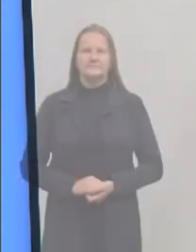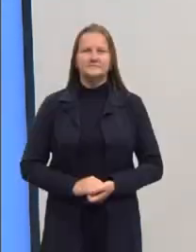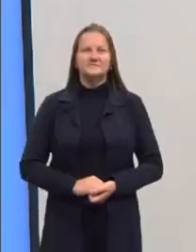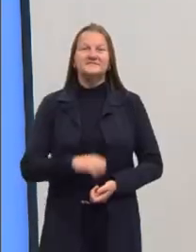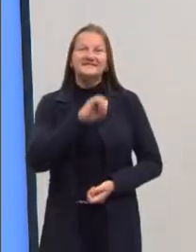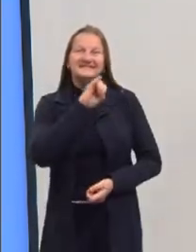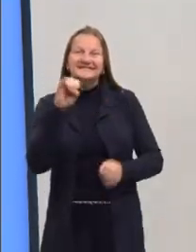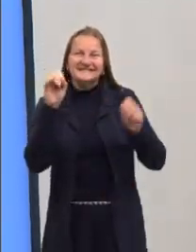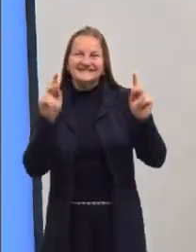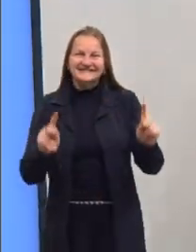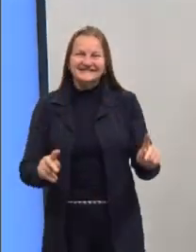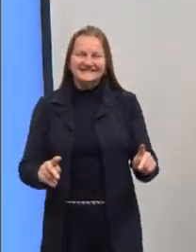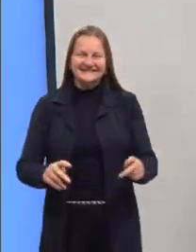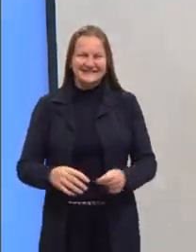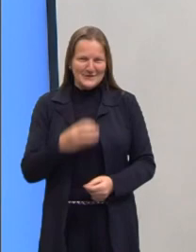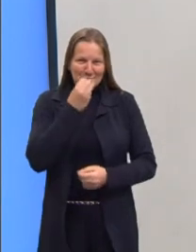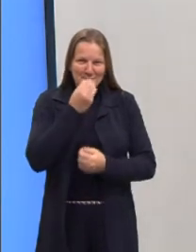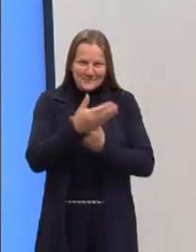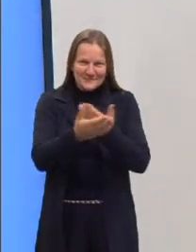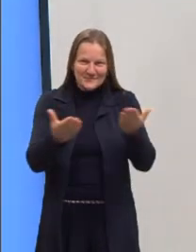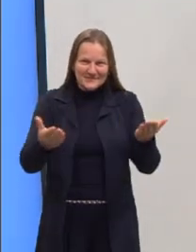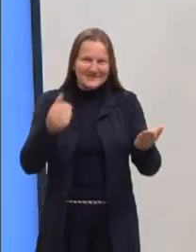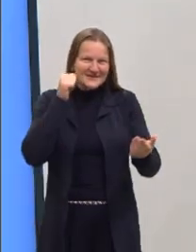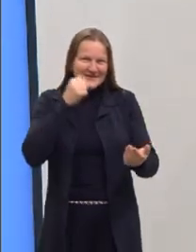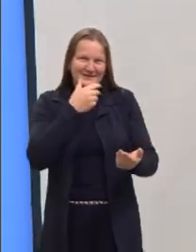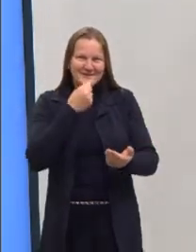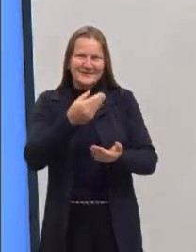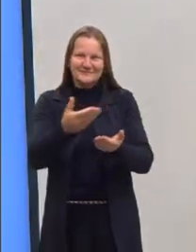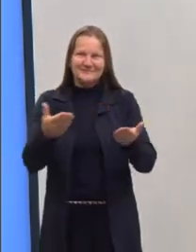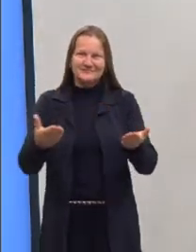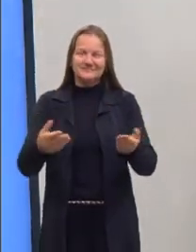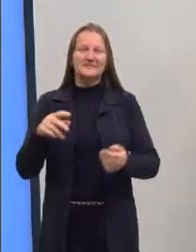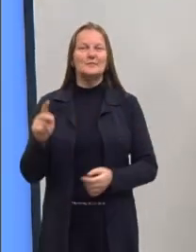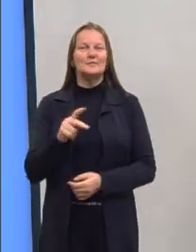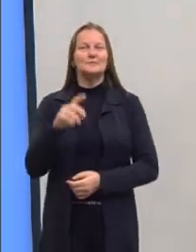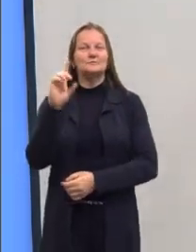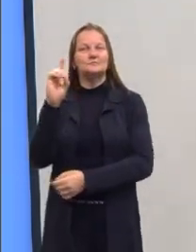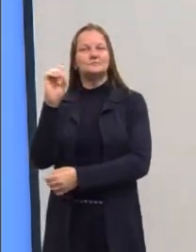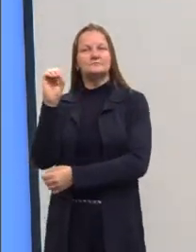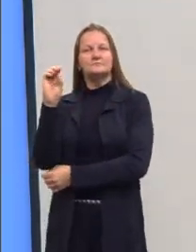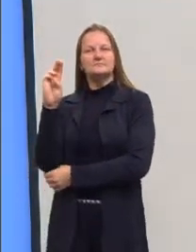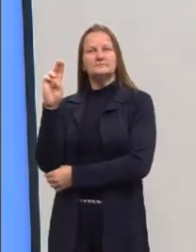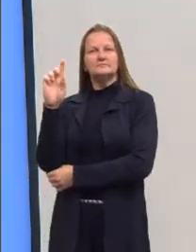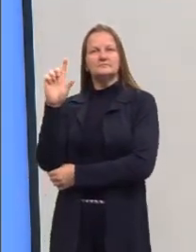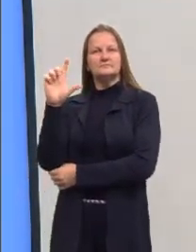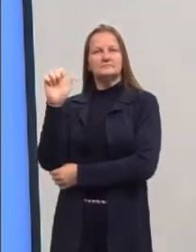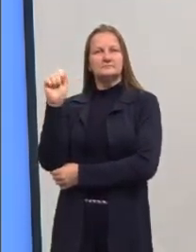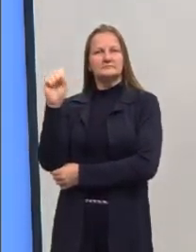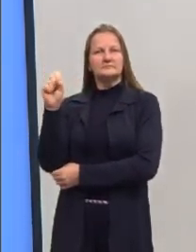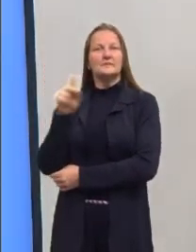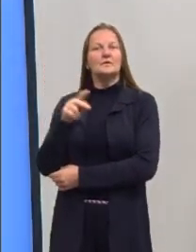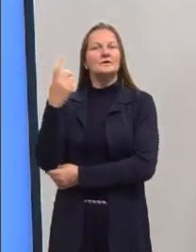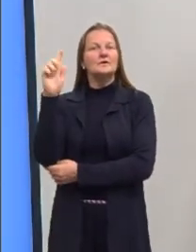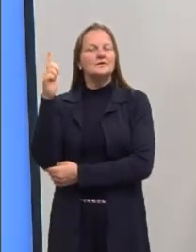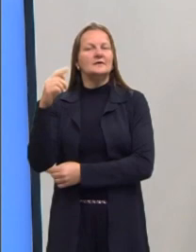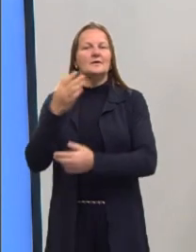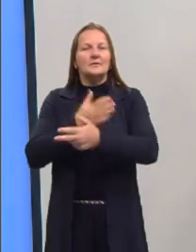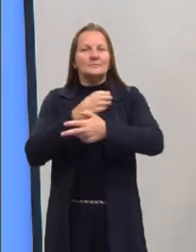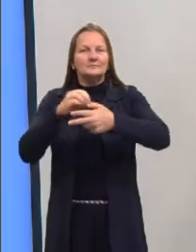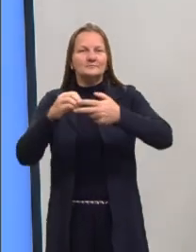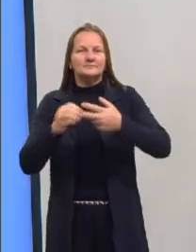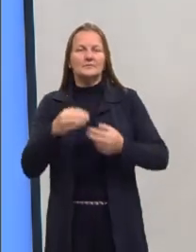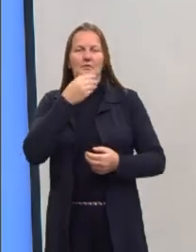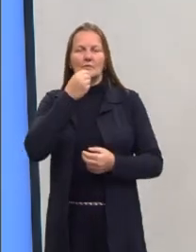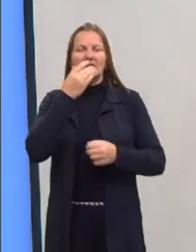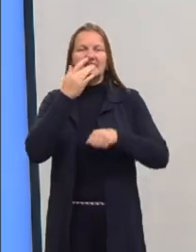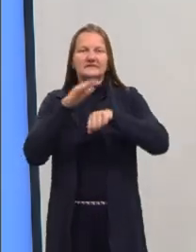Salve, salve, rapaziada! Tudo bom, guri? Tudo bom, guria? Professor Douglas, o professor de Geografia do nosso curso pré-ENEM, certo? Eu sou